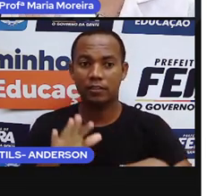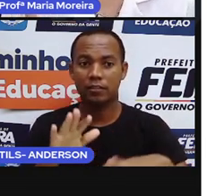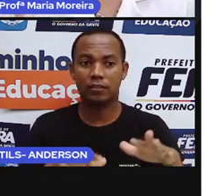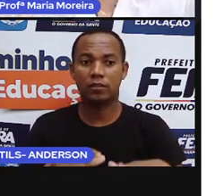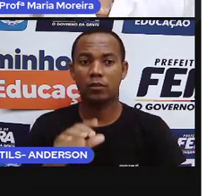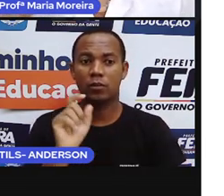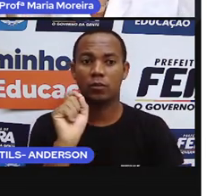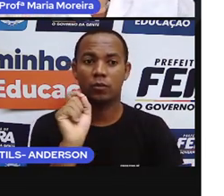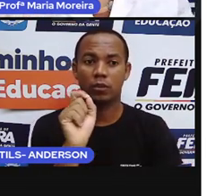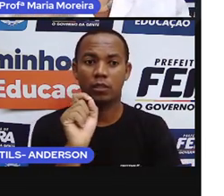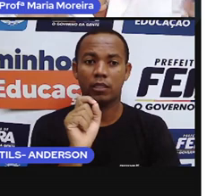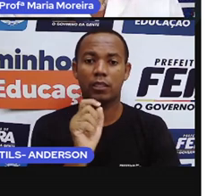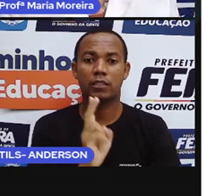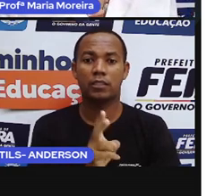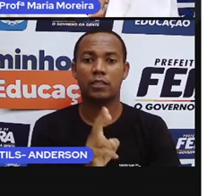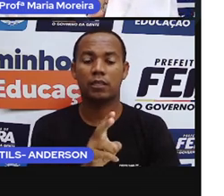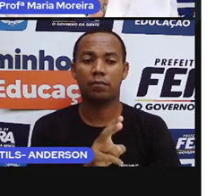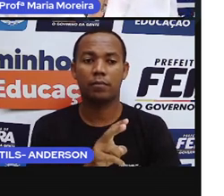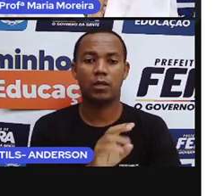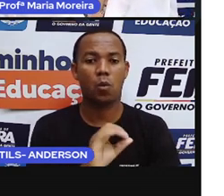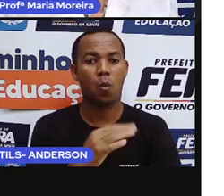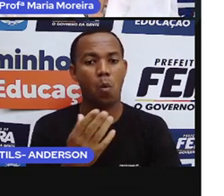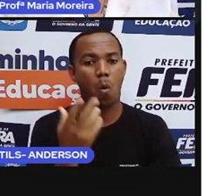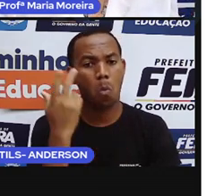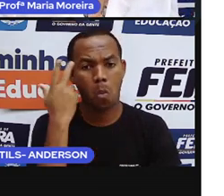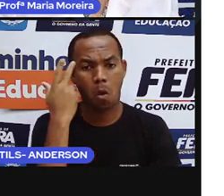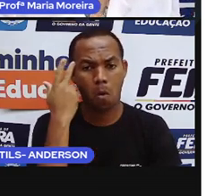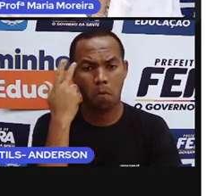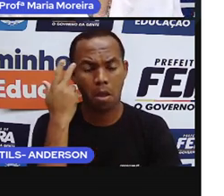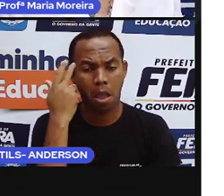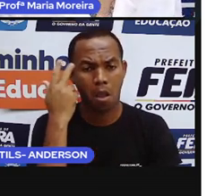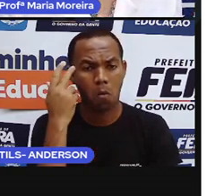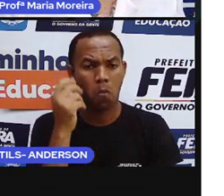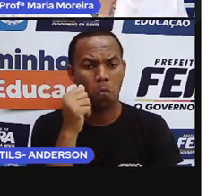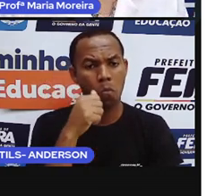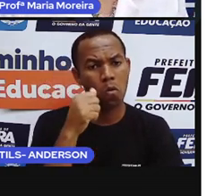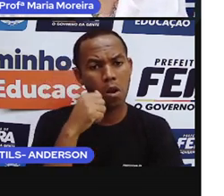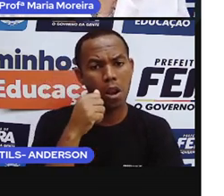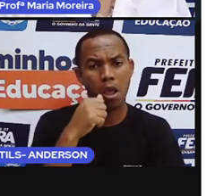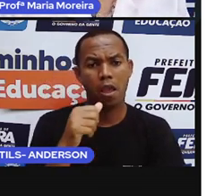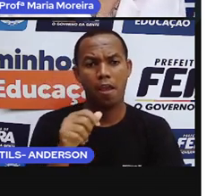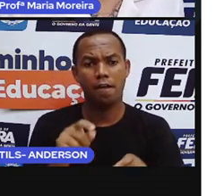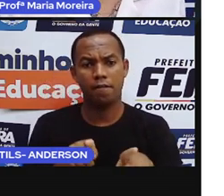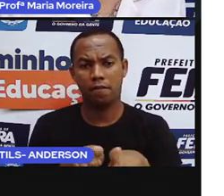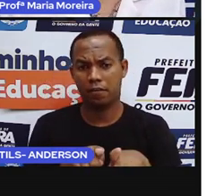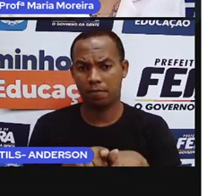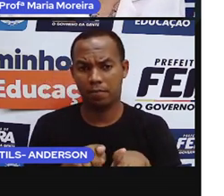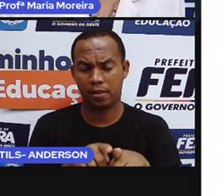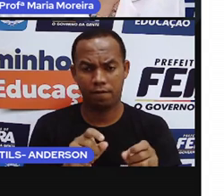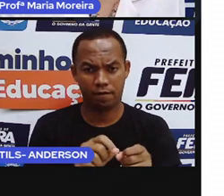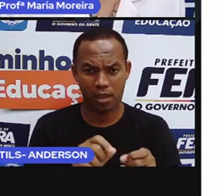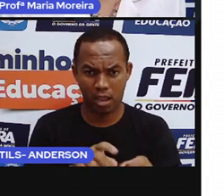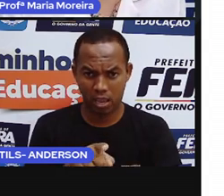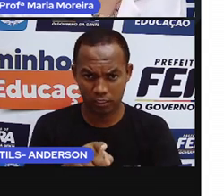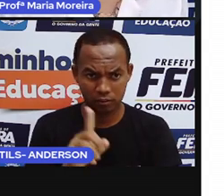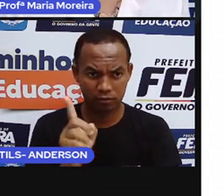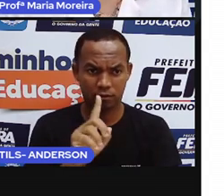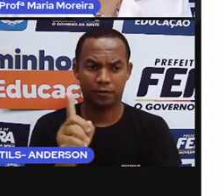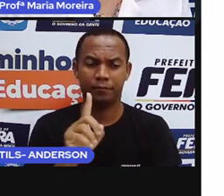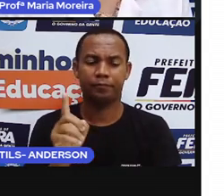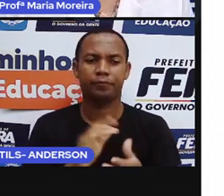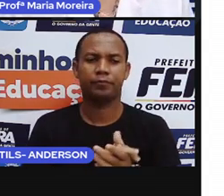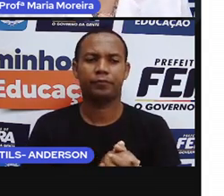o seguinte, olha. É comum que isso seja feito por mulheres, mas não quer dizer que só e somente só as mulheres viram fazer,